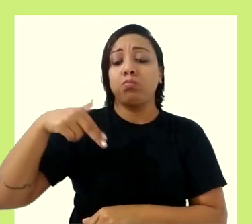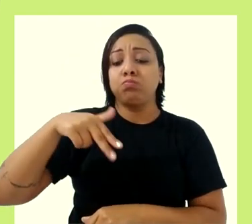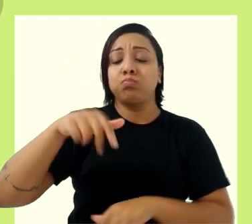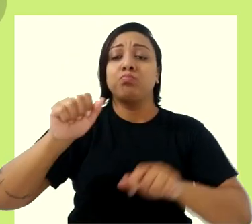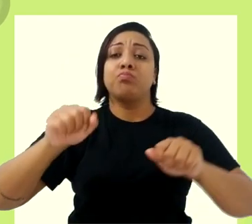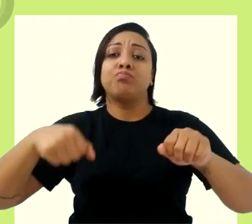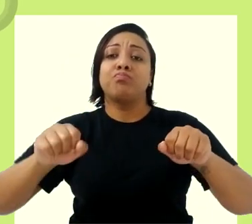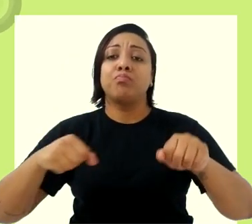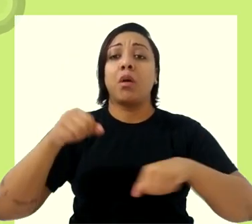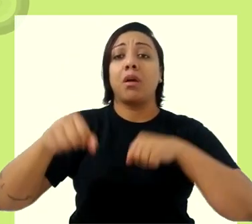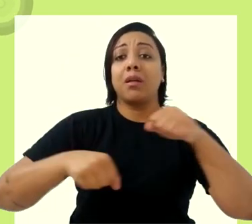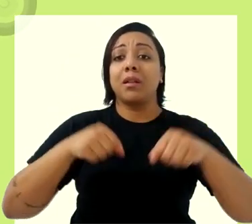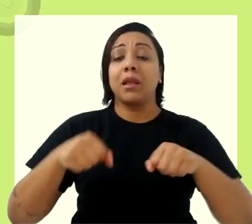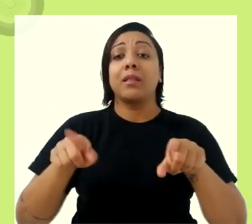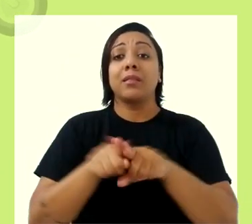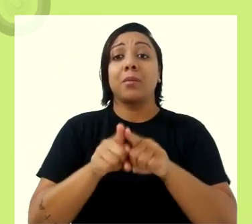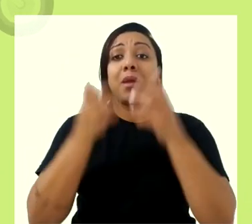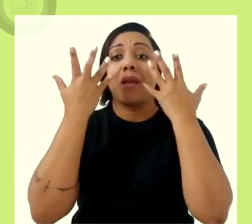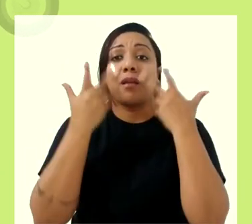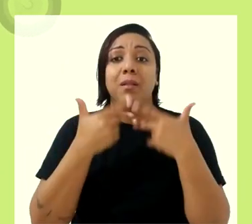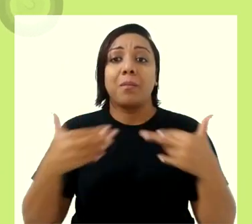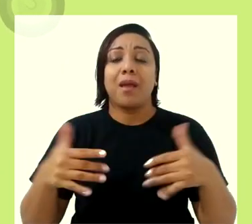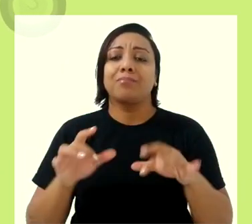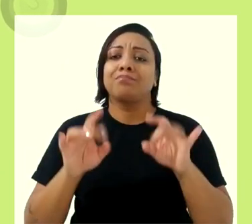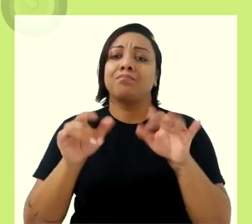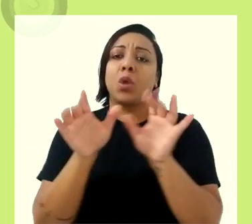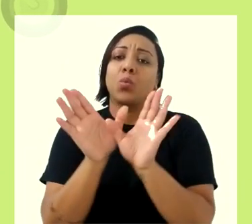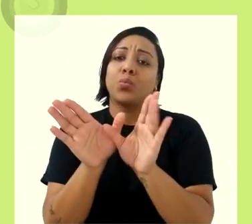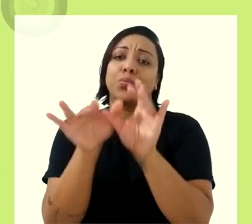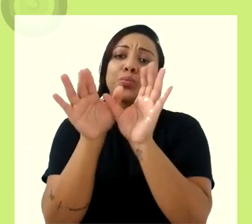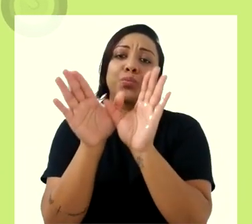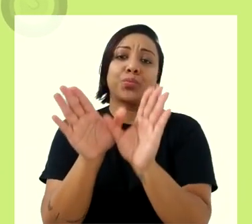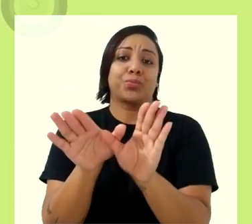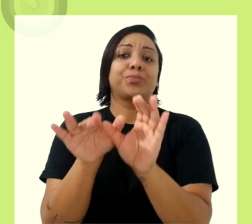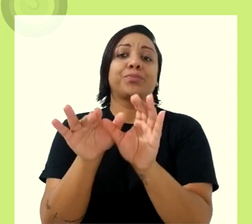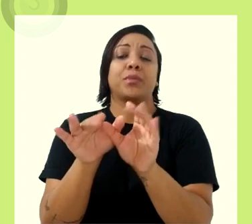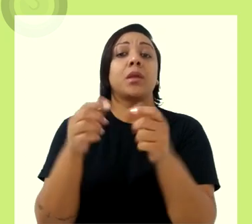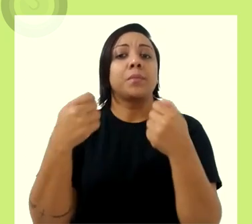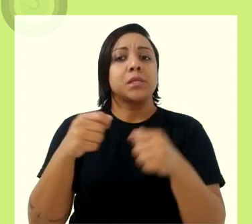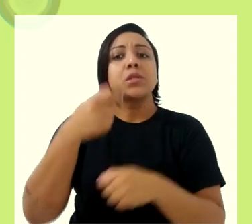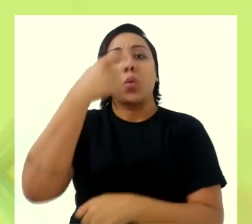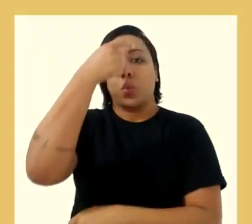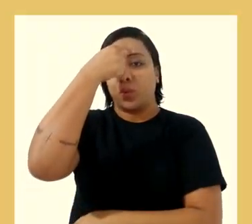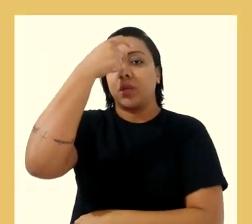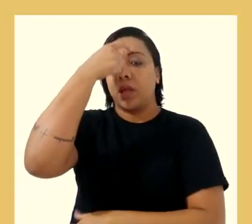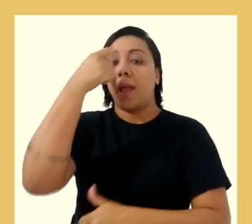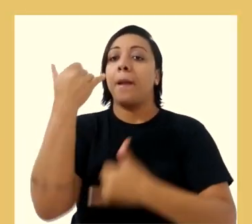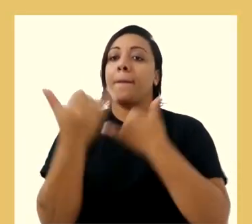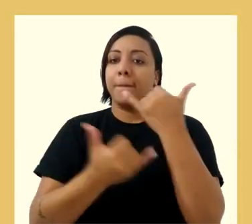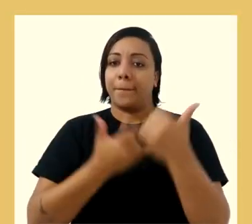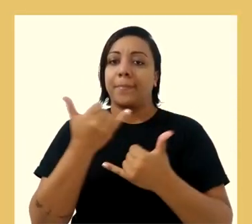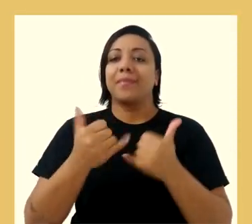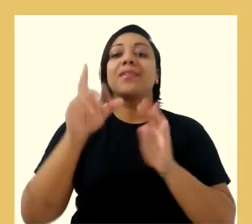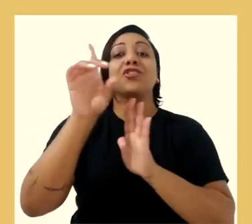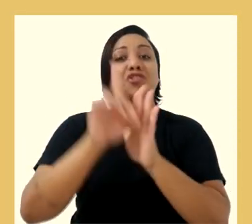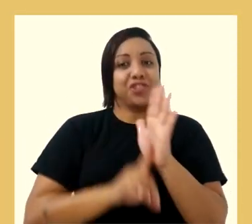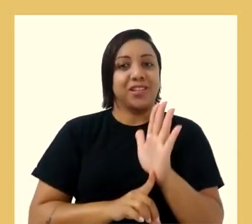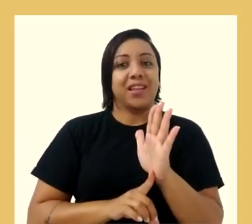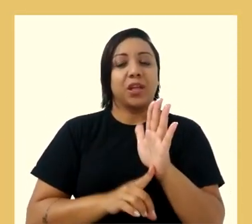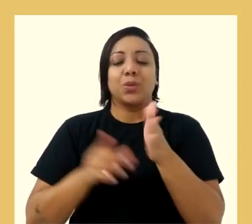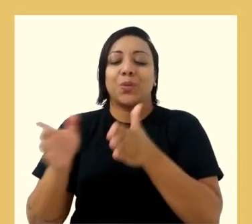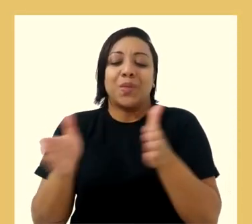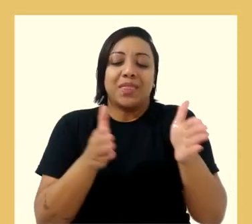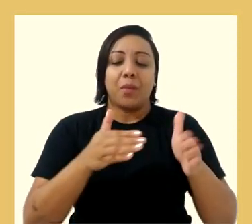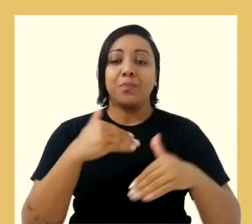Motociclistas, ciclistas, pedestres e até para animais. Em especial, os voadores. Sejam conscientes. Brincar